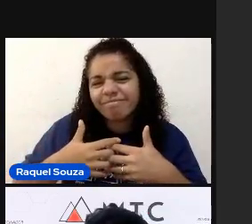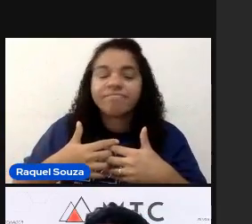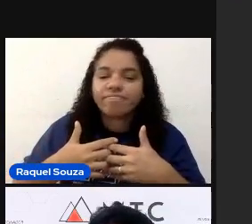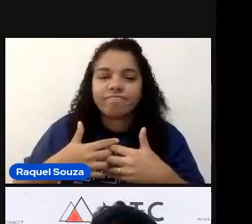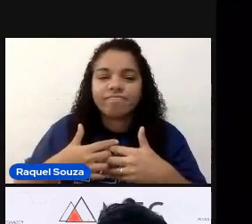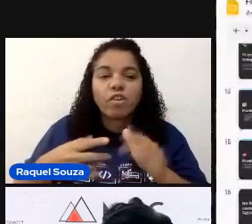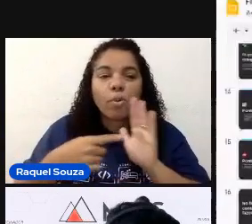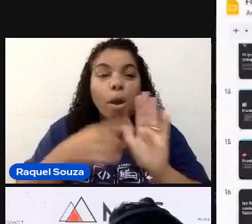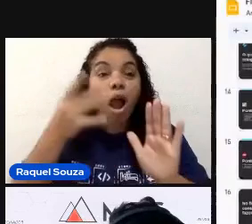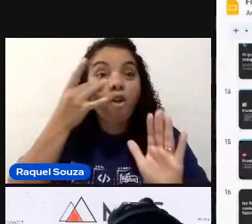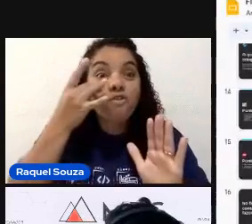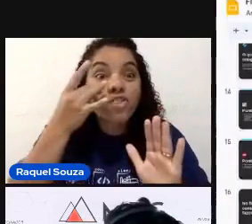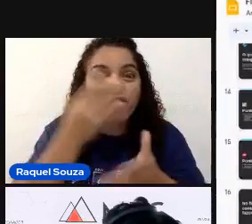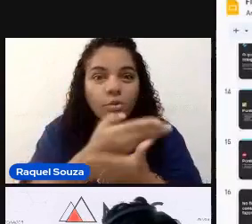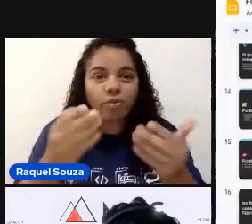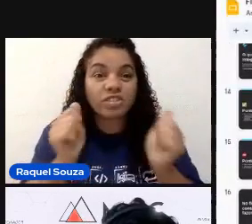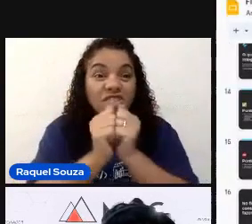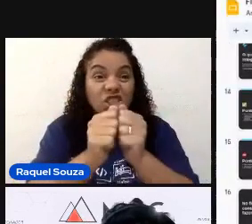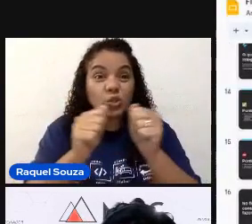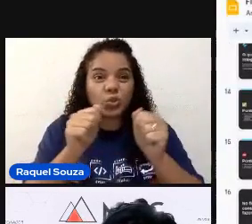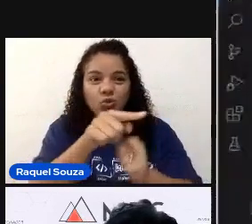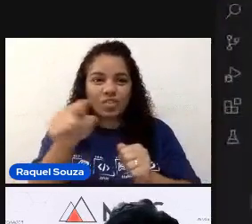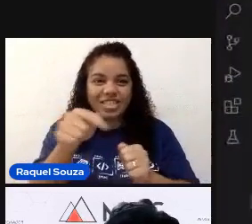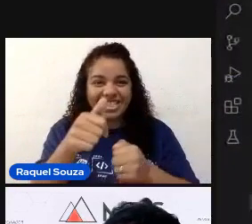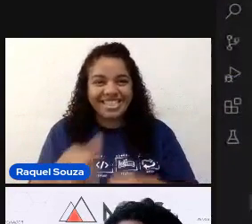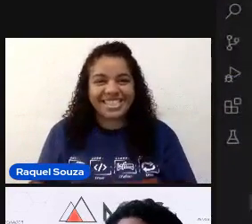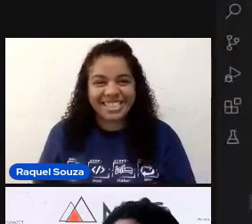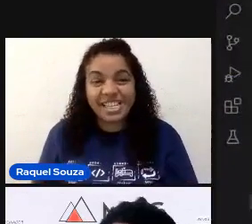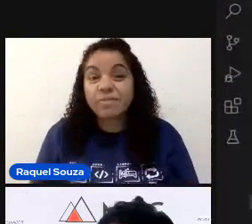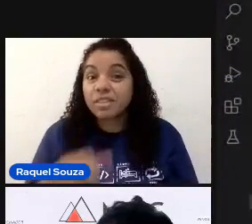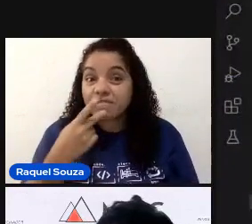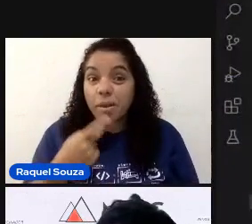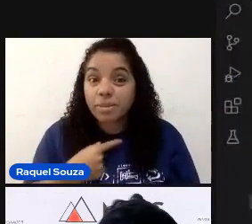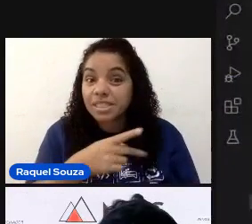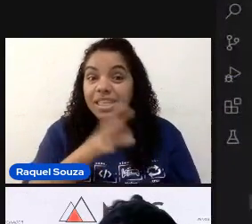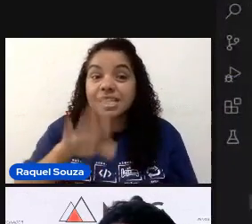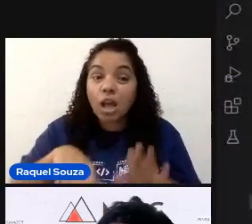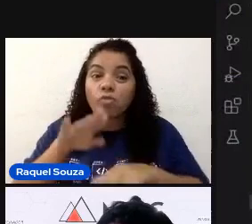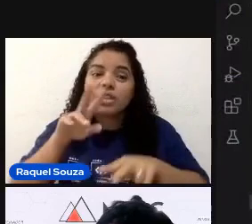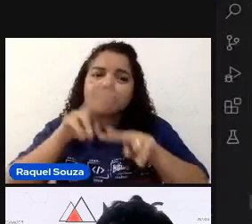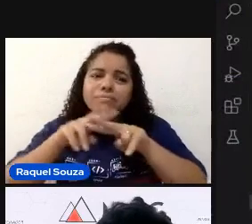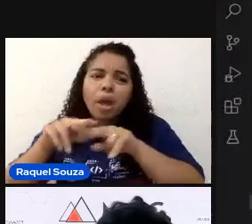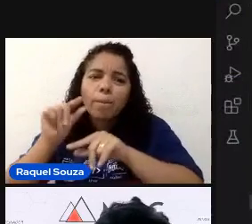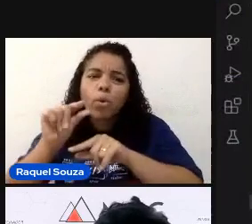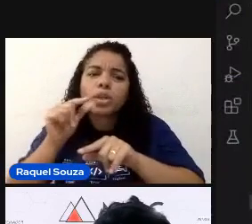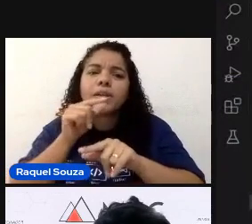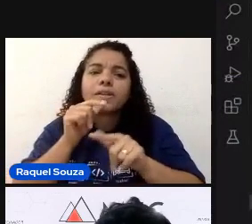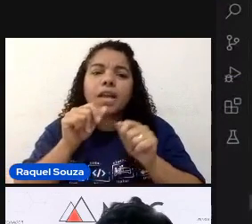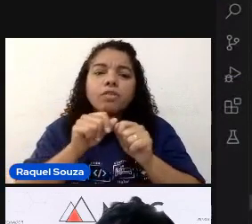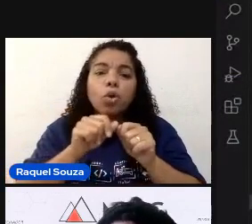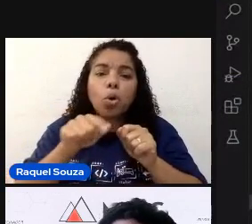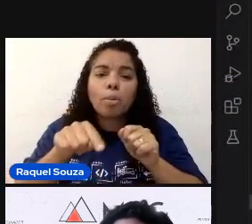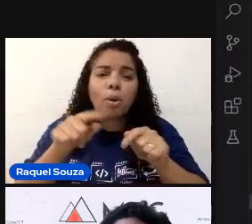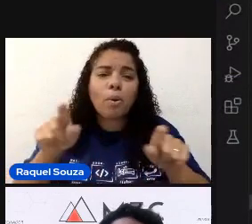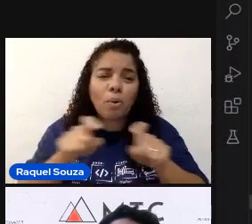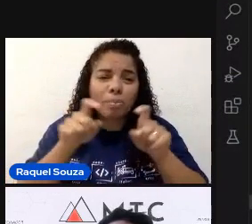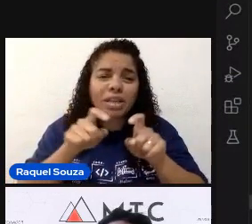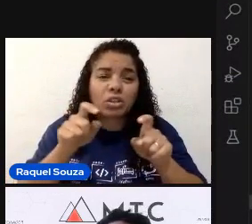mostrar ao vivo para vocês. Então, aí... Vão me dizendo aí. Talvez trave um pouquinho. Porque eu vou exigir um pouco da minha máquina agora.